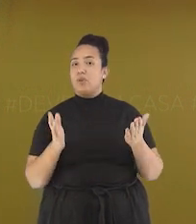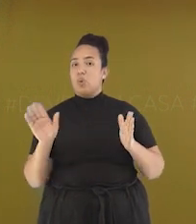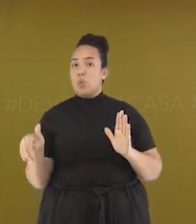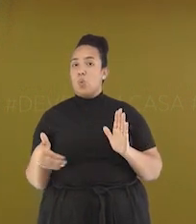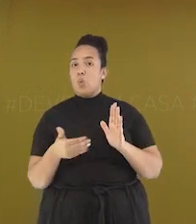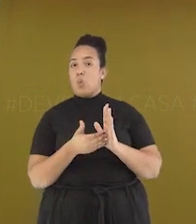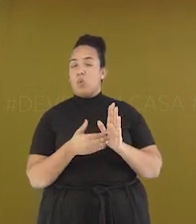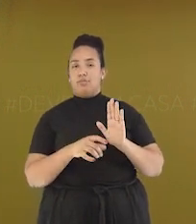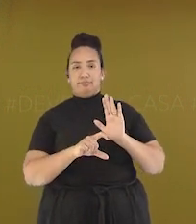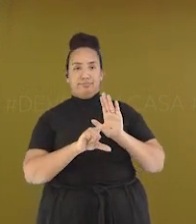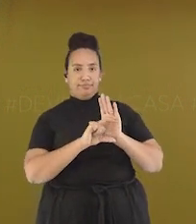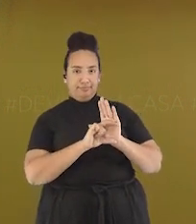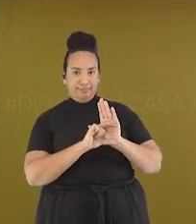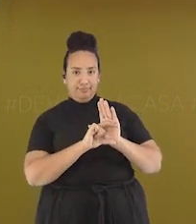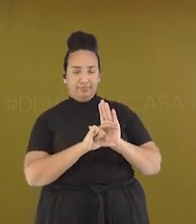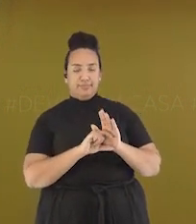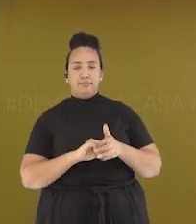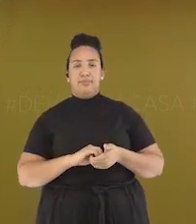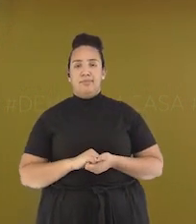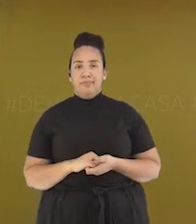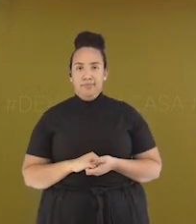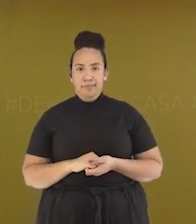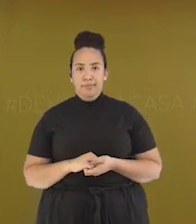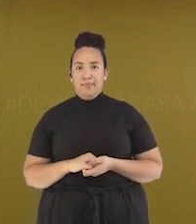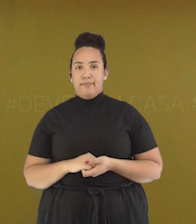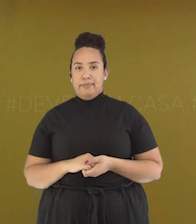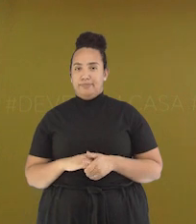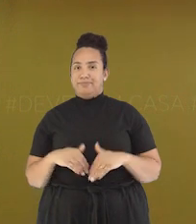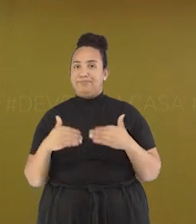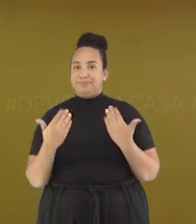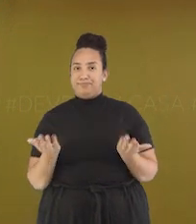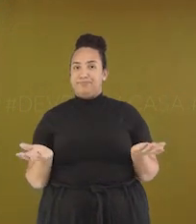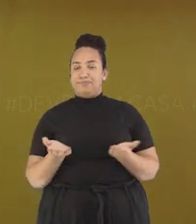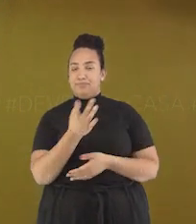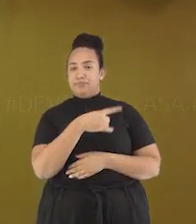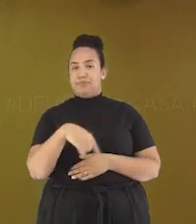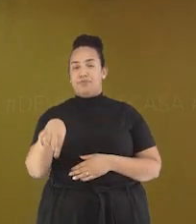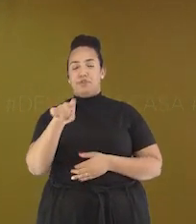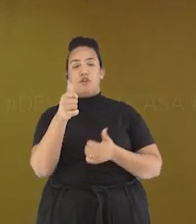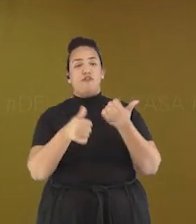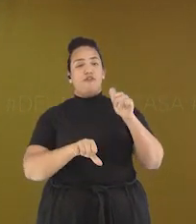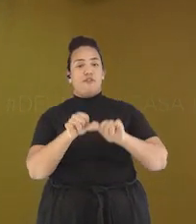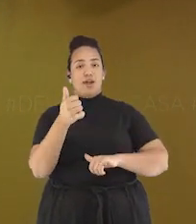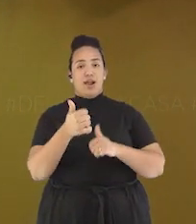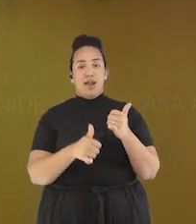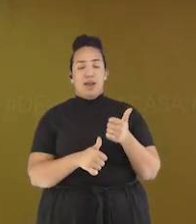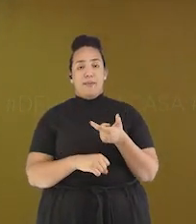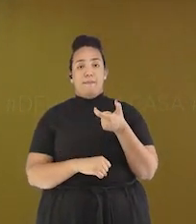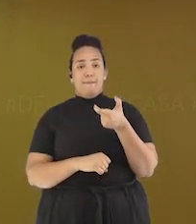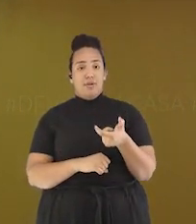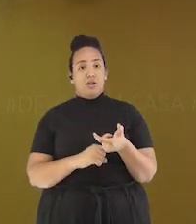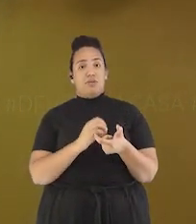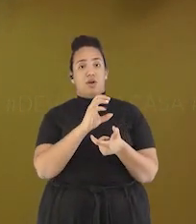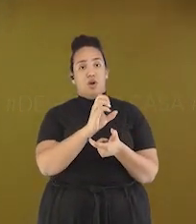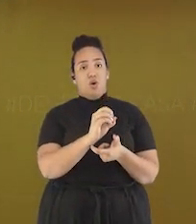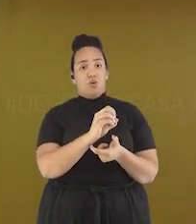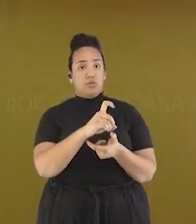estrofe da música Então vamos primeiro analisar as palavras oxítonas